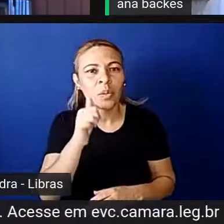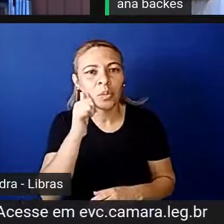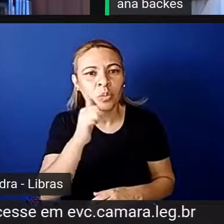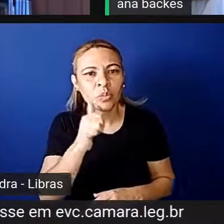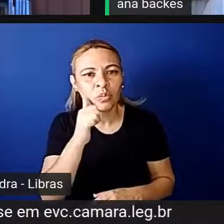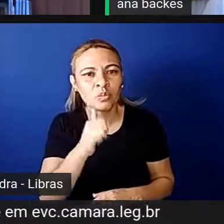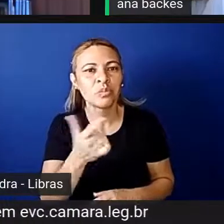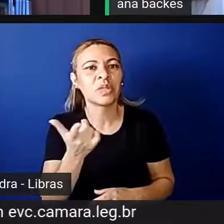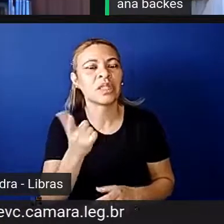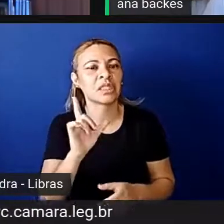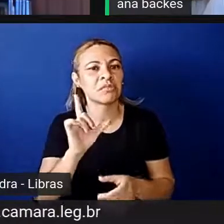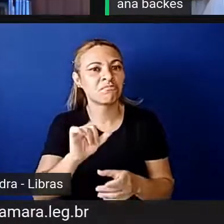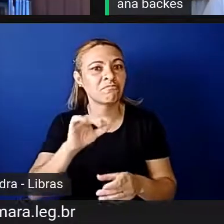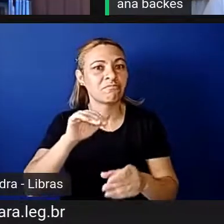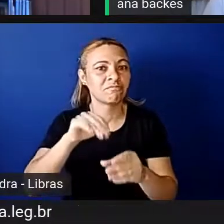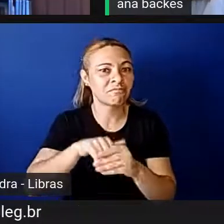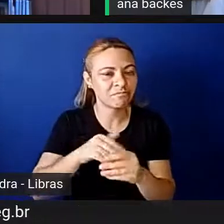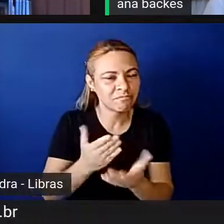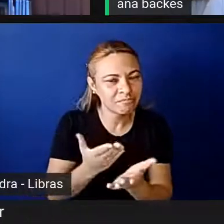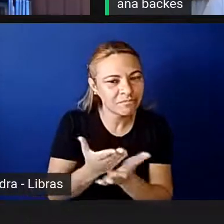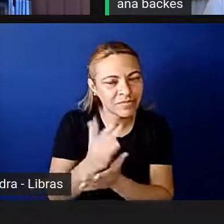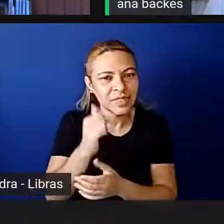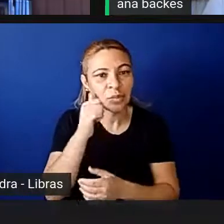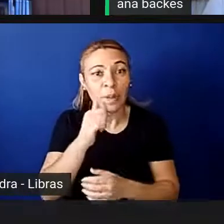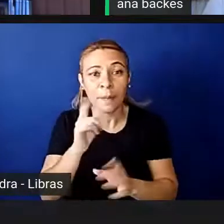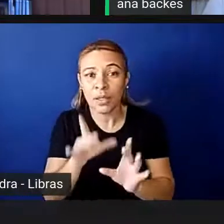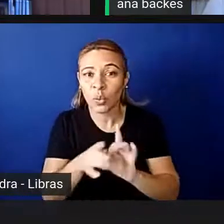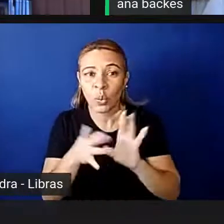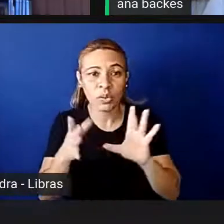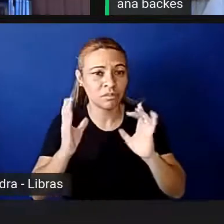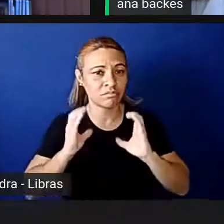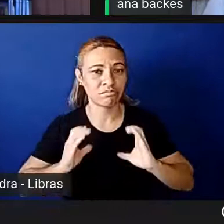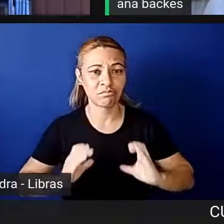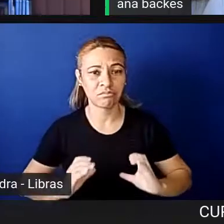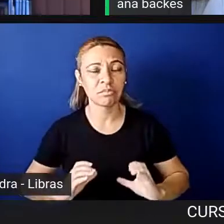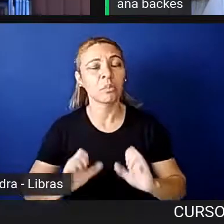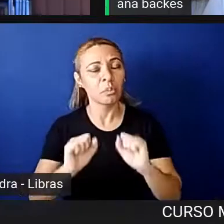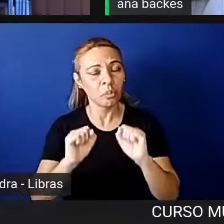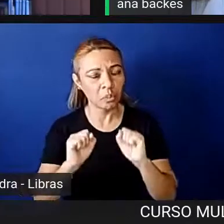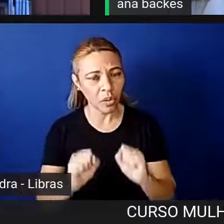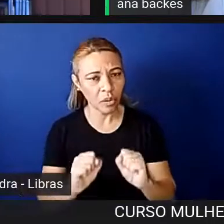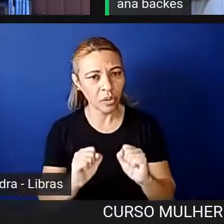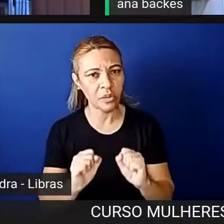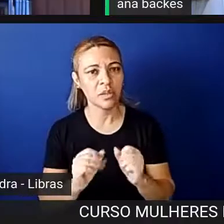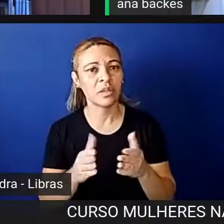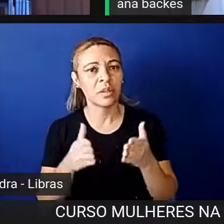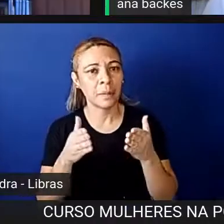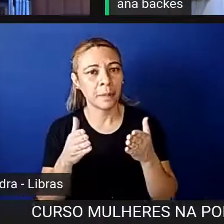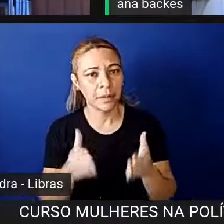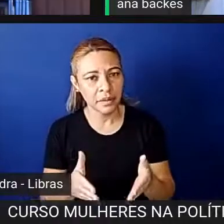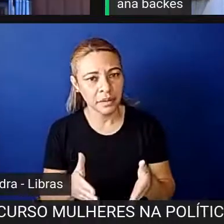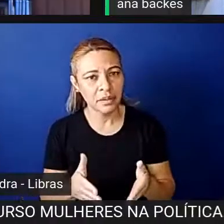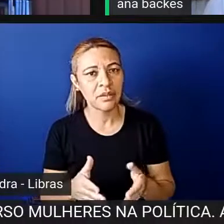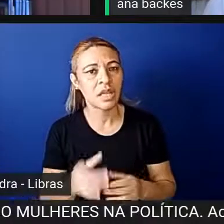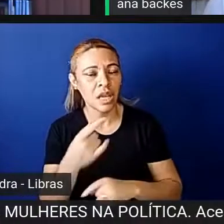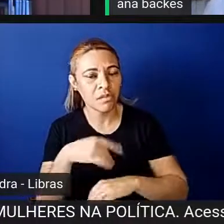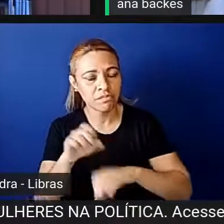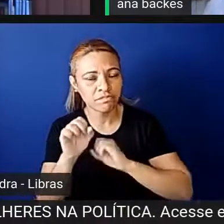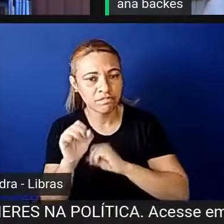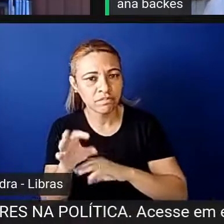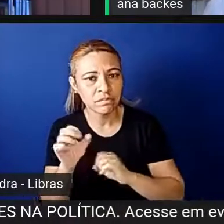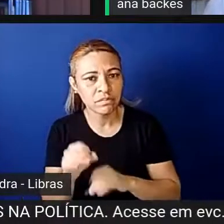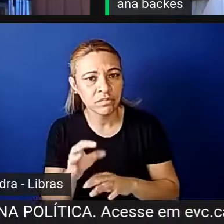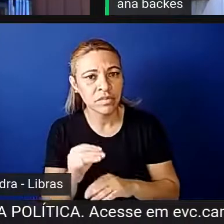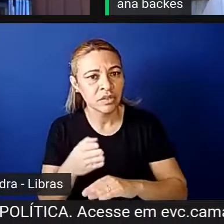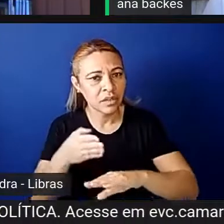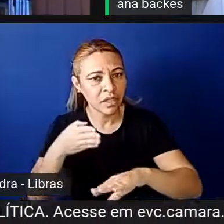candidatas, mas ele está aberto a todos os cidadãos, né, e ele é desse tipo auto-instrutivo, né, você acessa